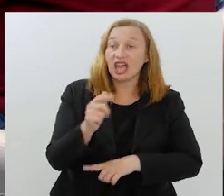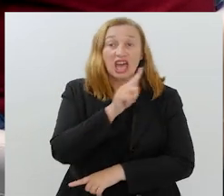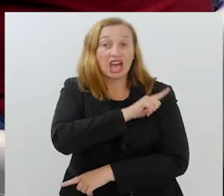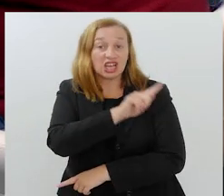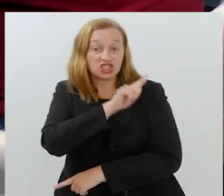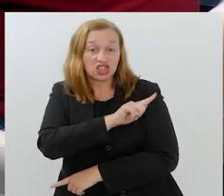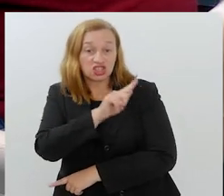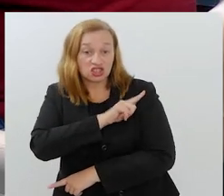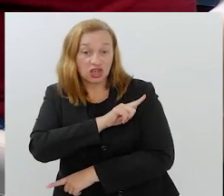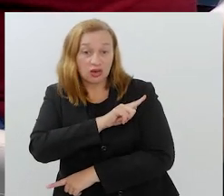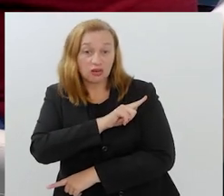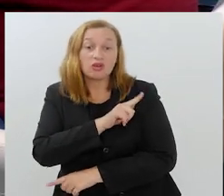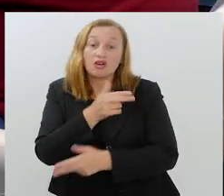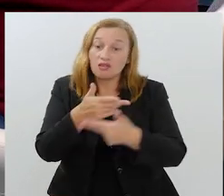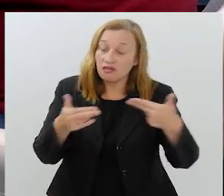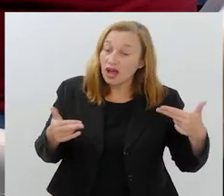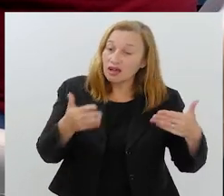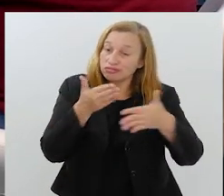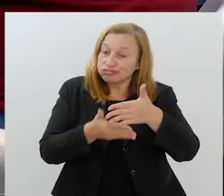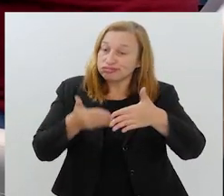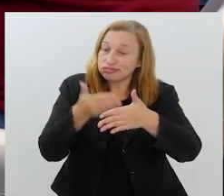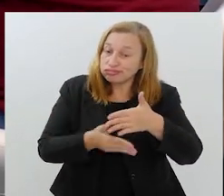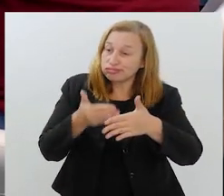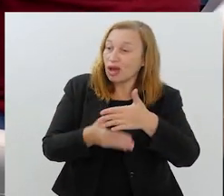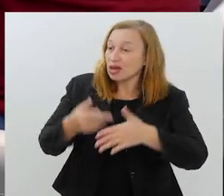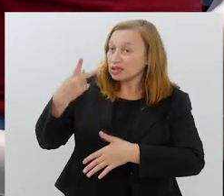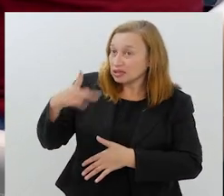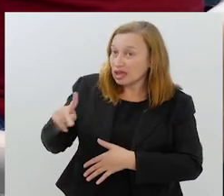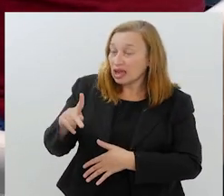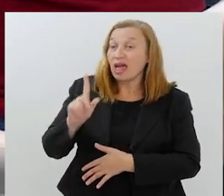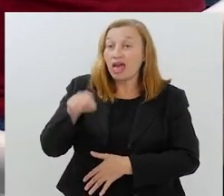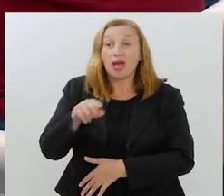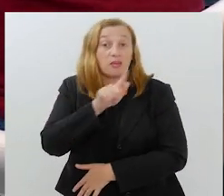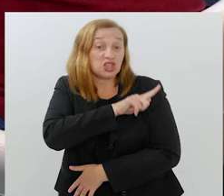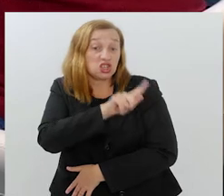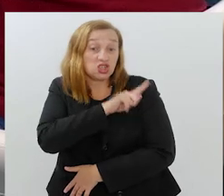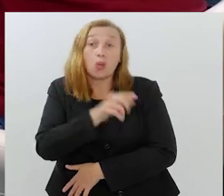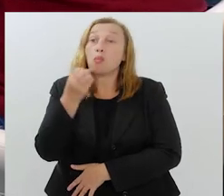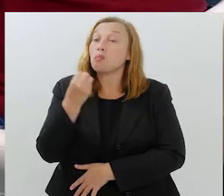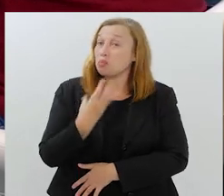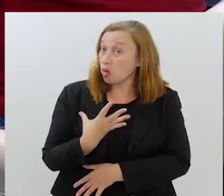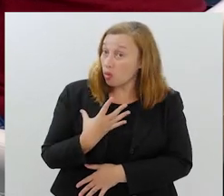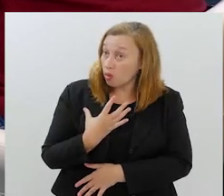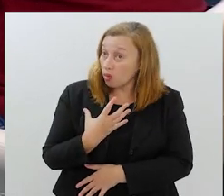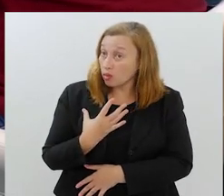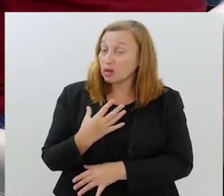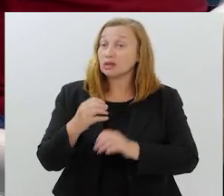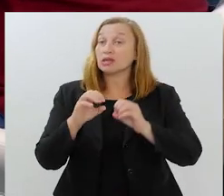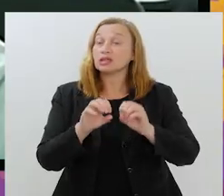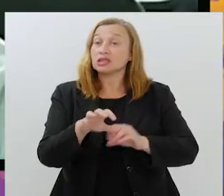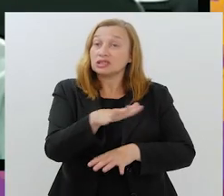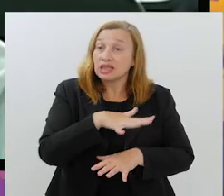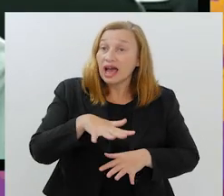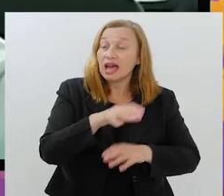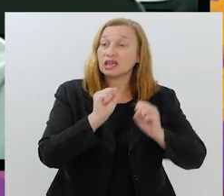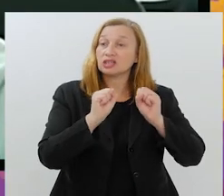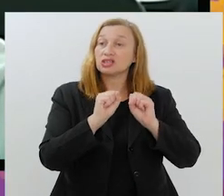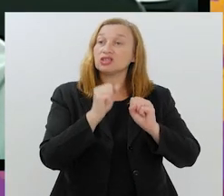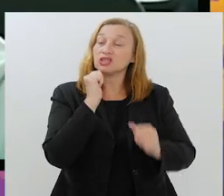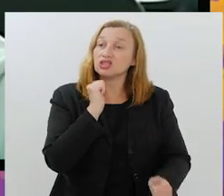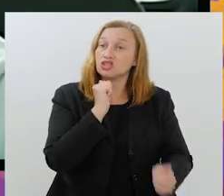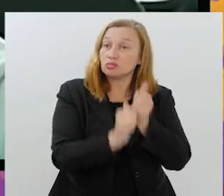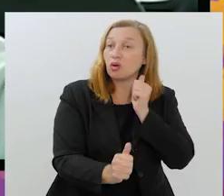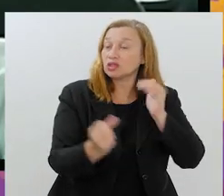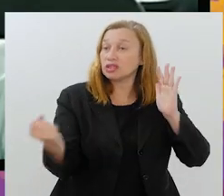gestão do Rodolfo Landim, embora tenha várias restrições a ele em si, ela é uma gestão fantástica em âmbito esportivo, em